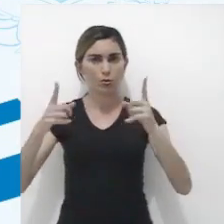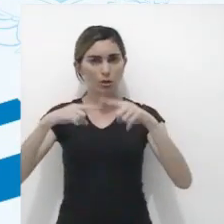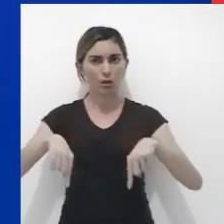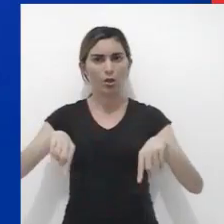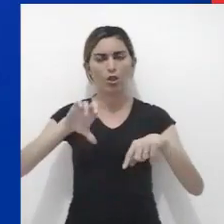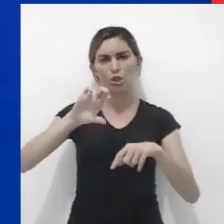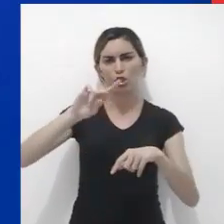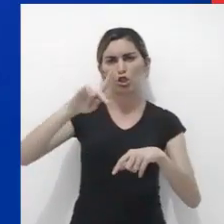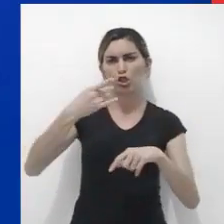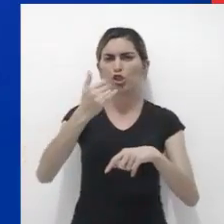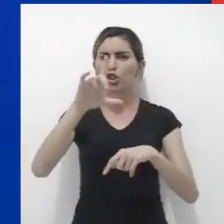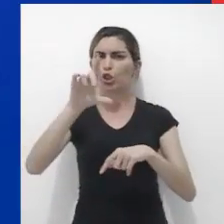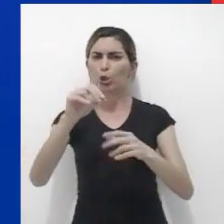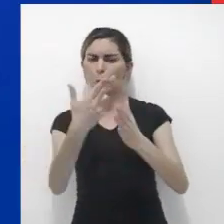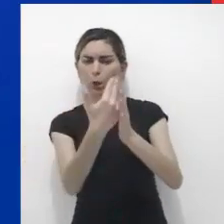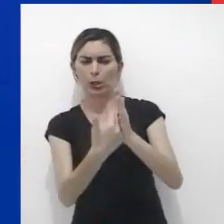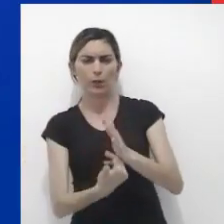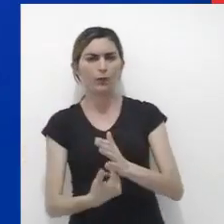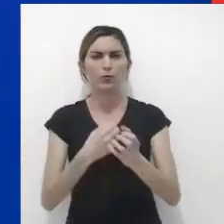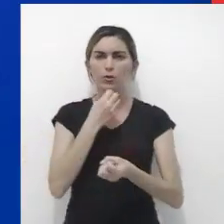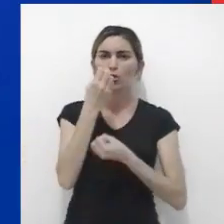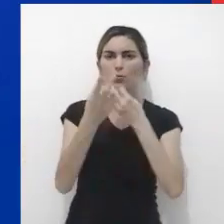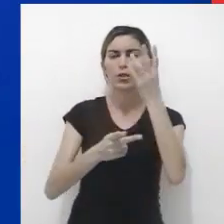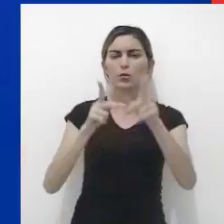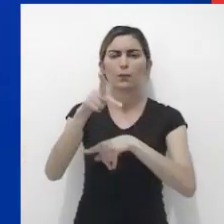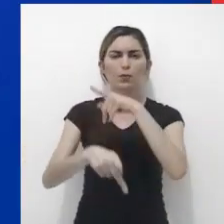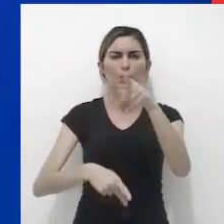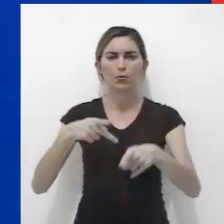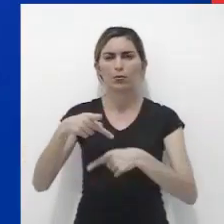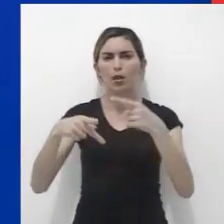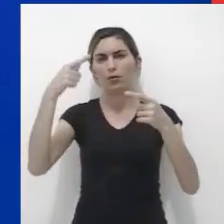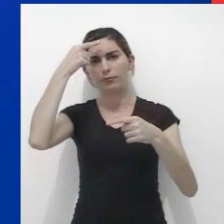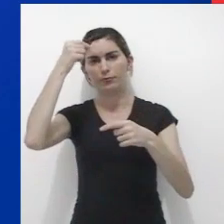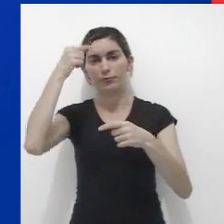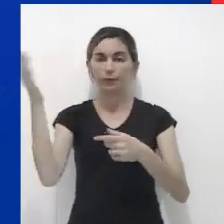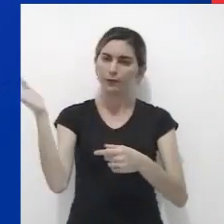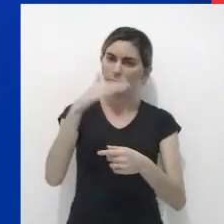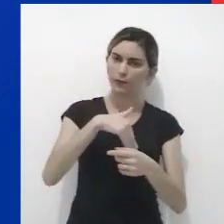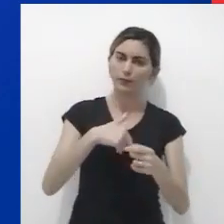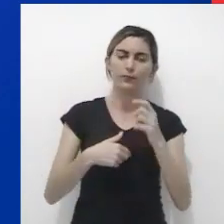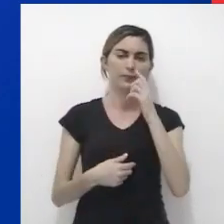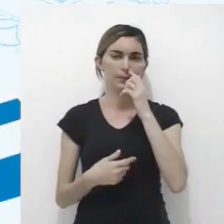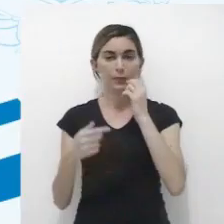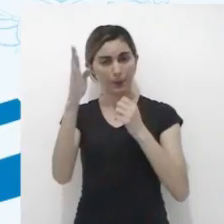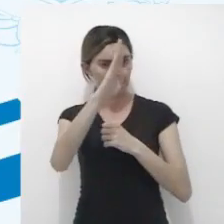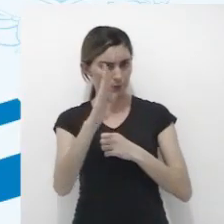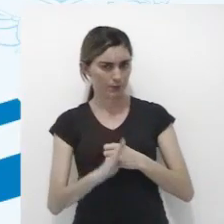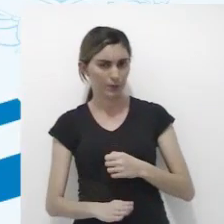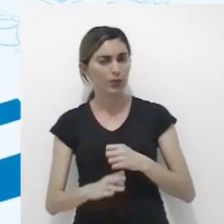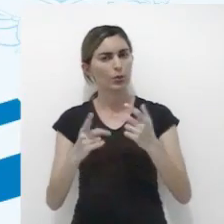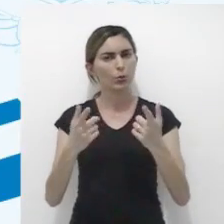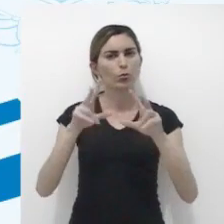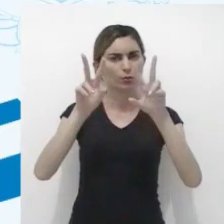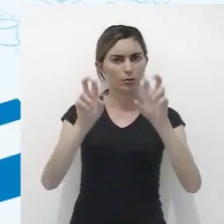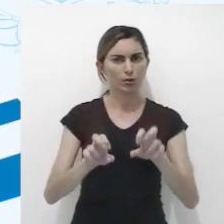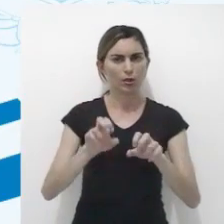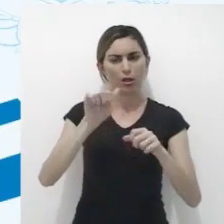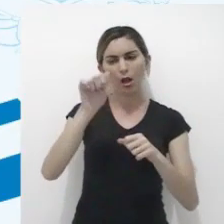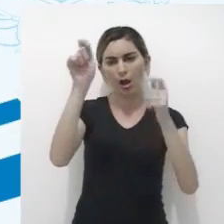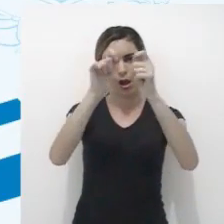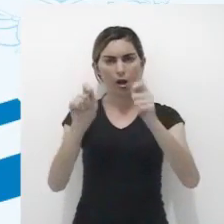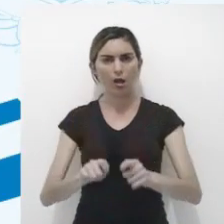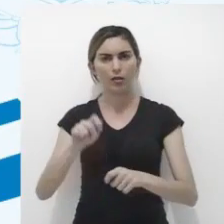hoje é xilogravura da expressão popular à acadêmica. Vem comigo! No Brasil, o